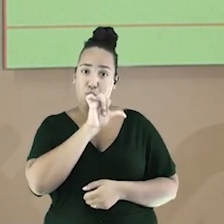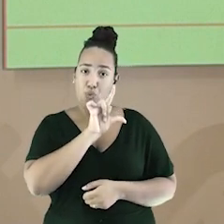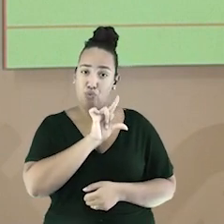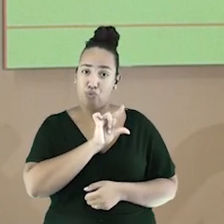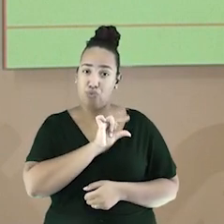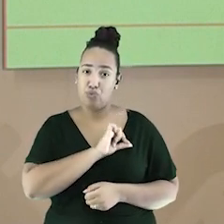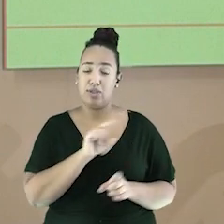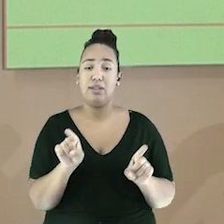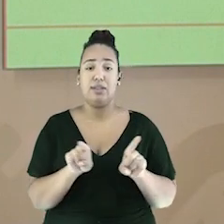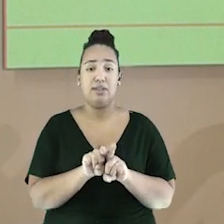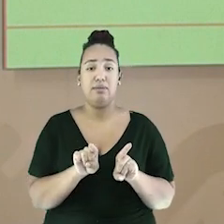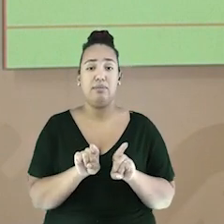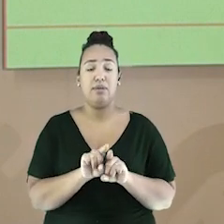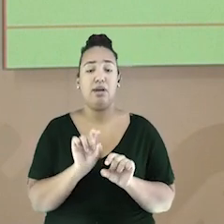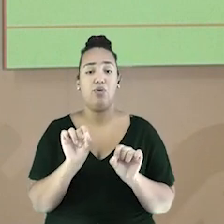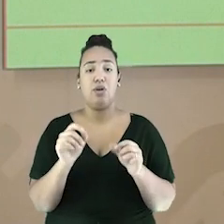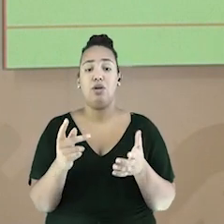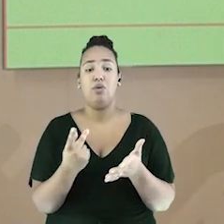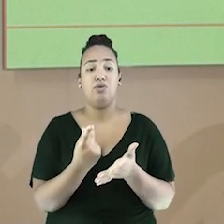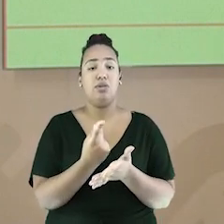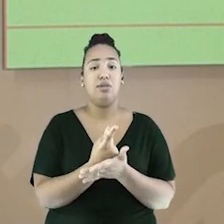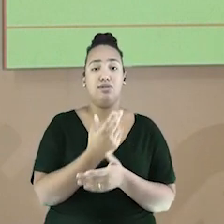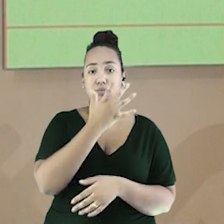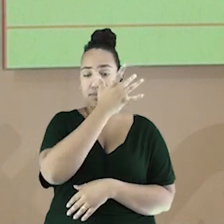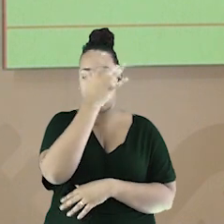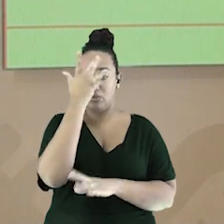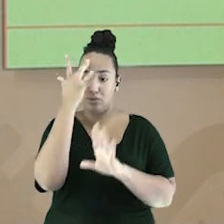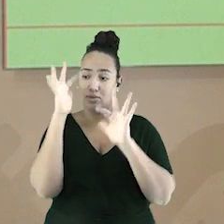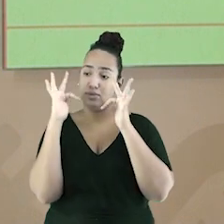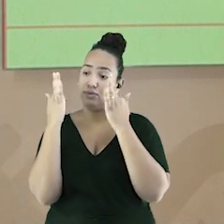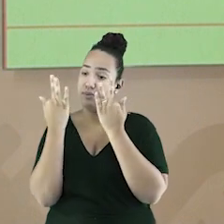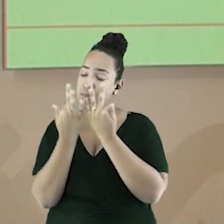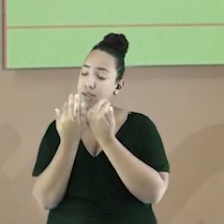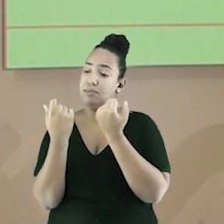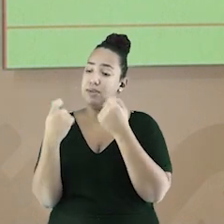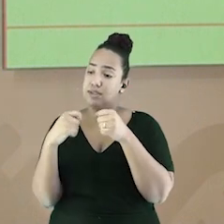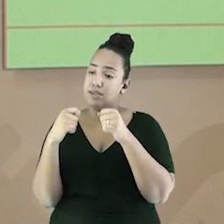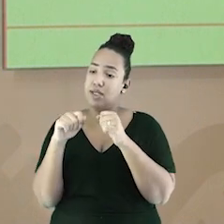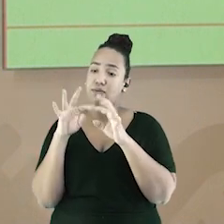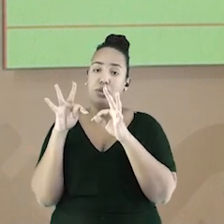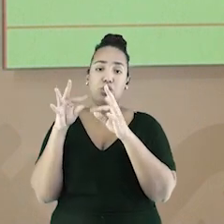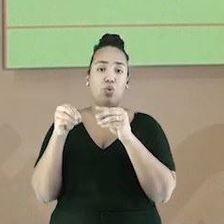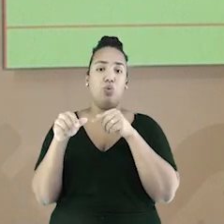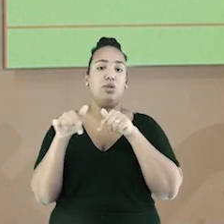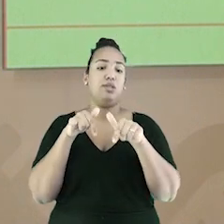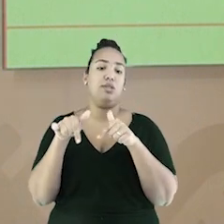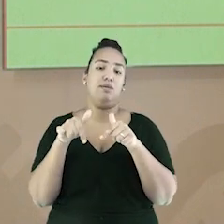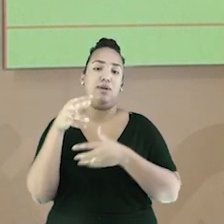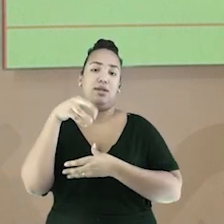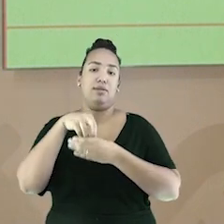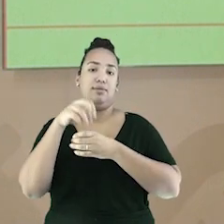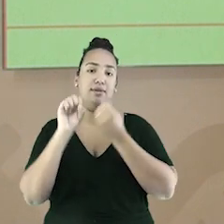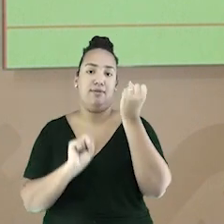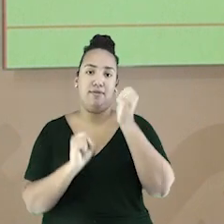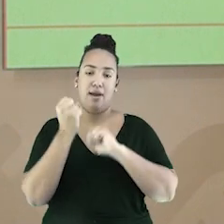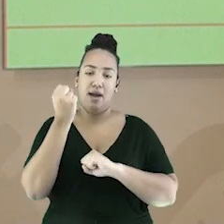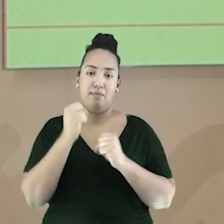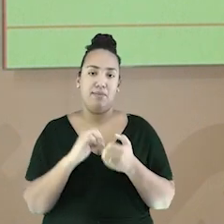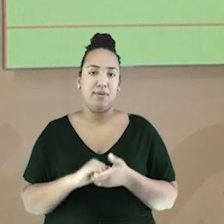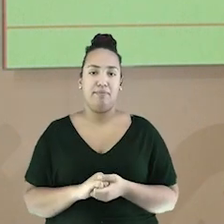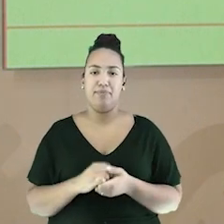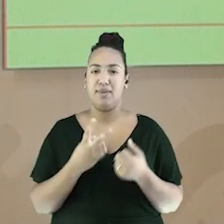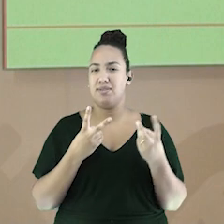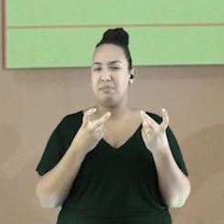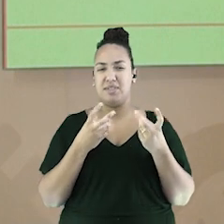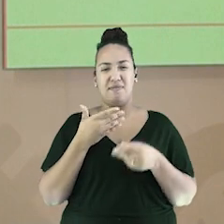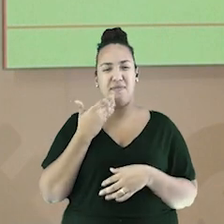membros da família para dentro do ambiente fabril. Era normal ver mulheres e crianças trabalhando e recebendo bem menos